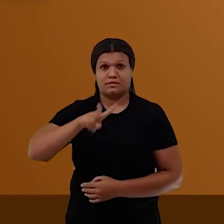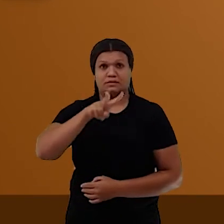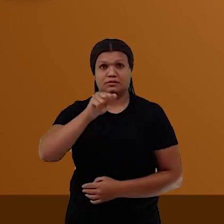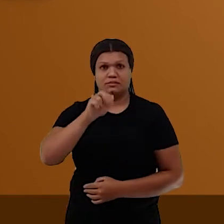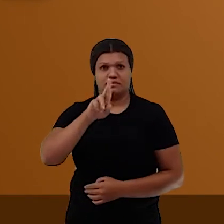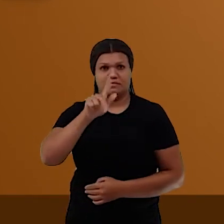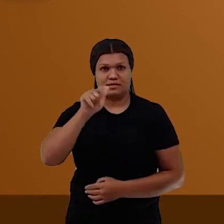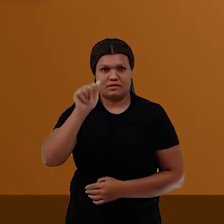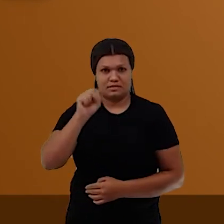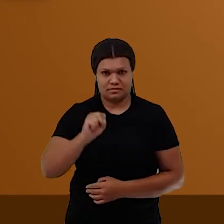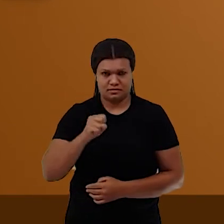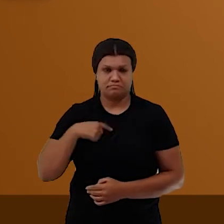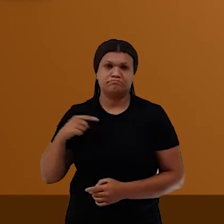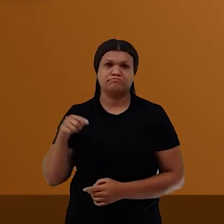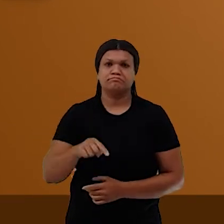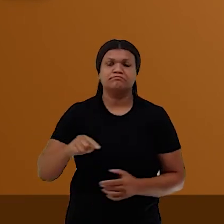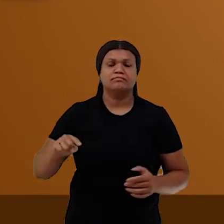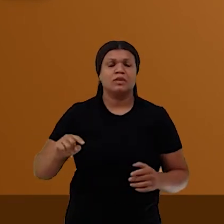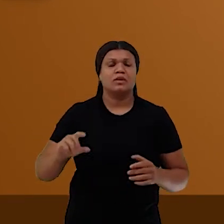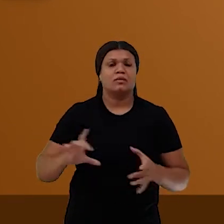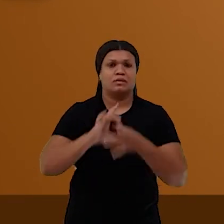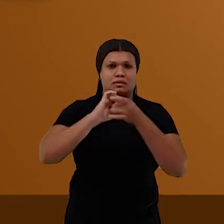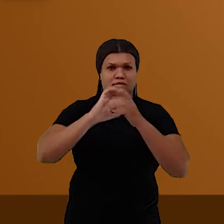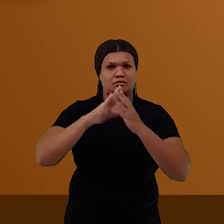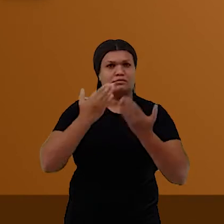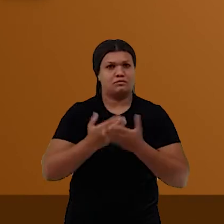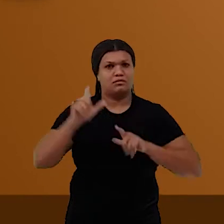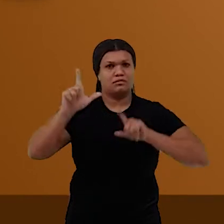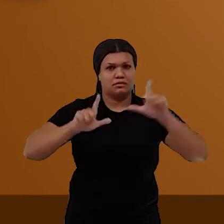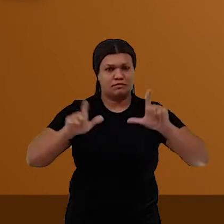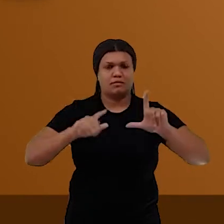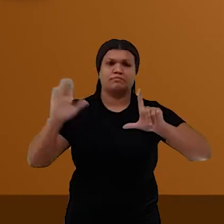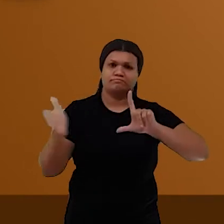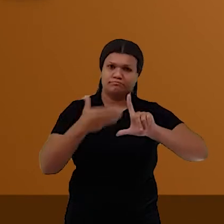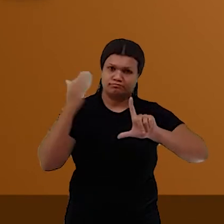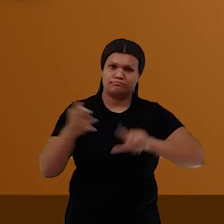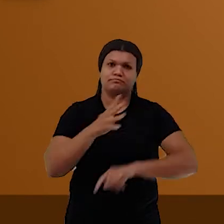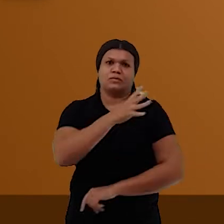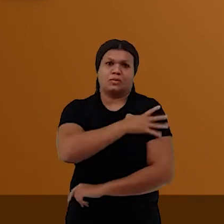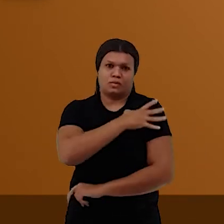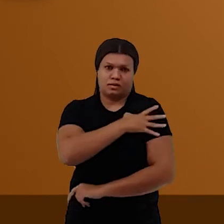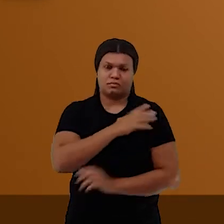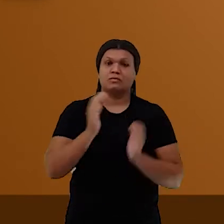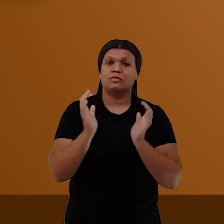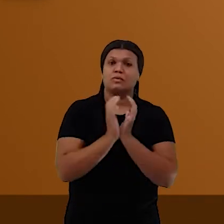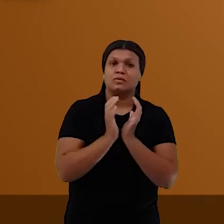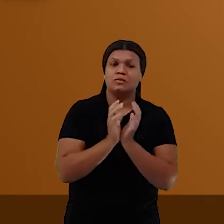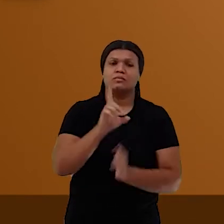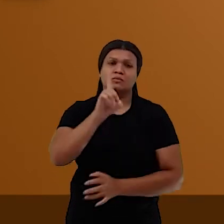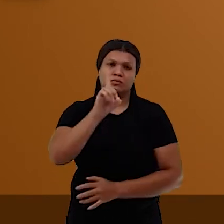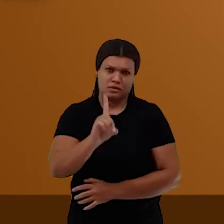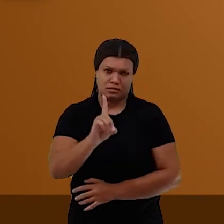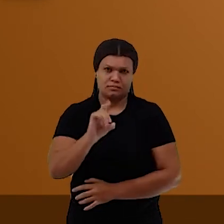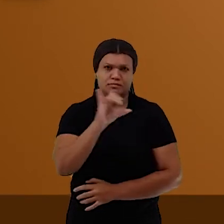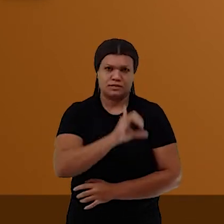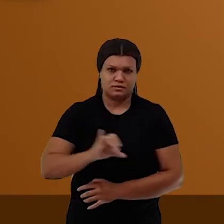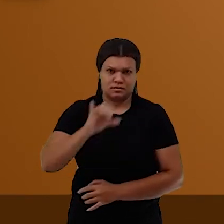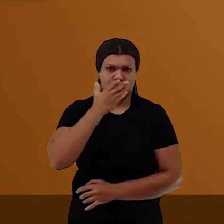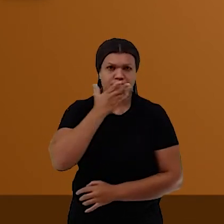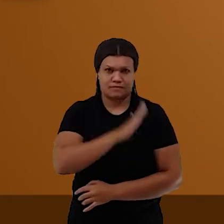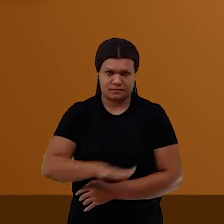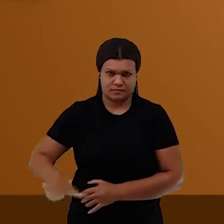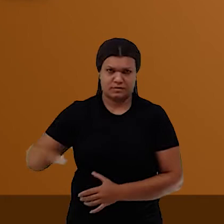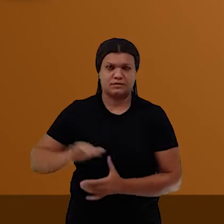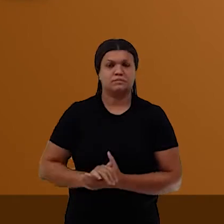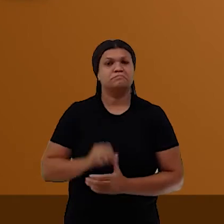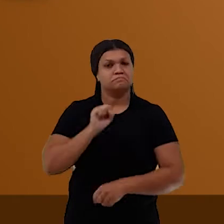Estarei aqui no Conexão Escola TV com videoaulas para o quarto ano agrupamento D, Ciclo da Infância.